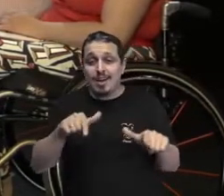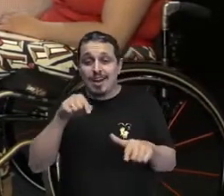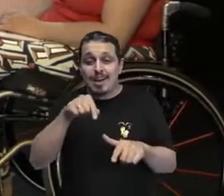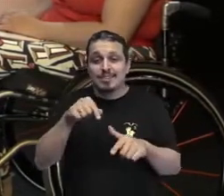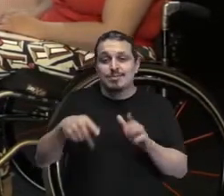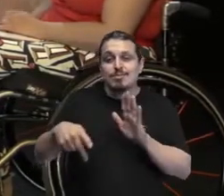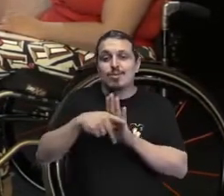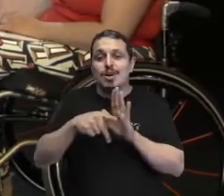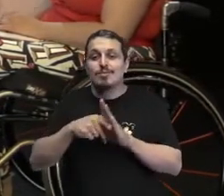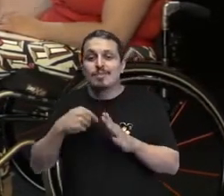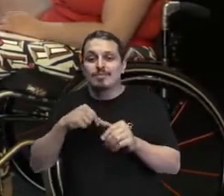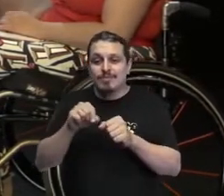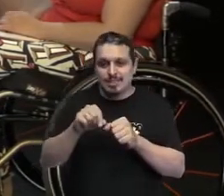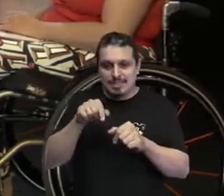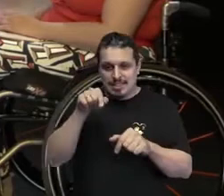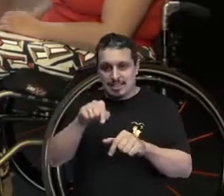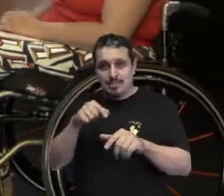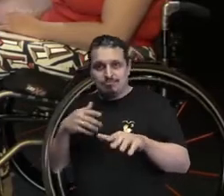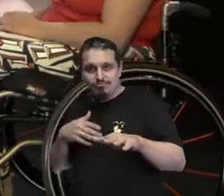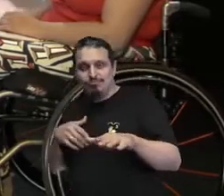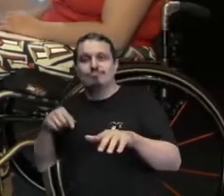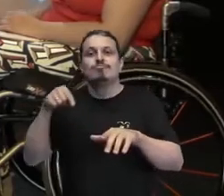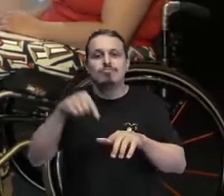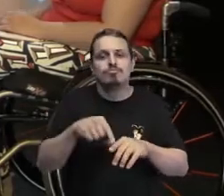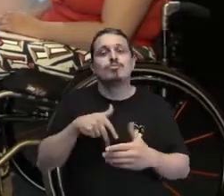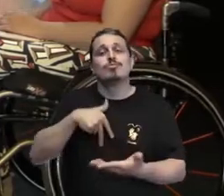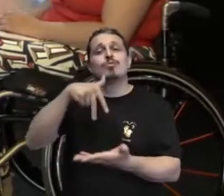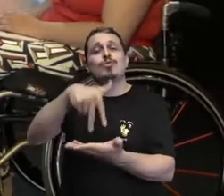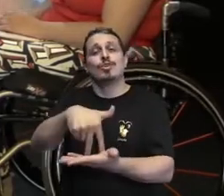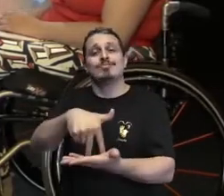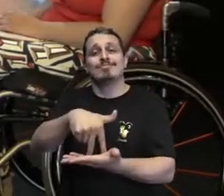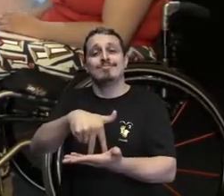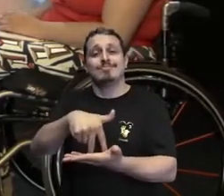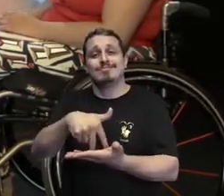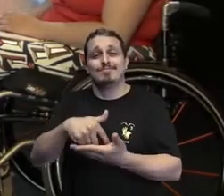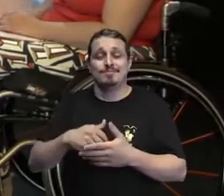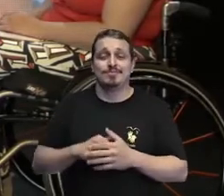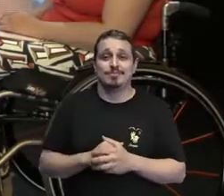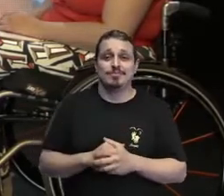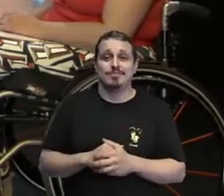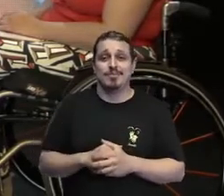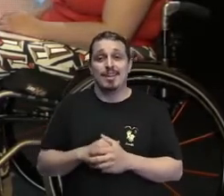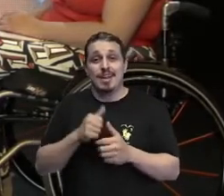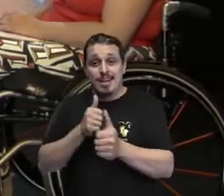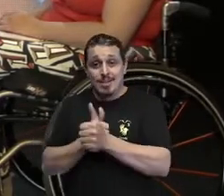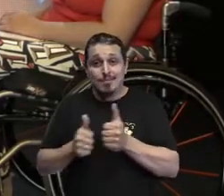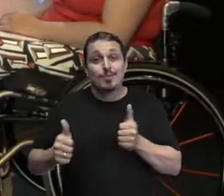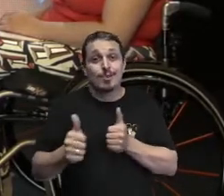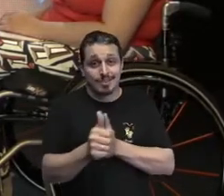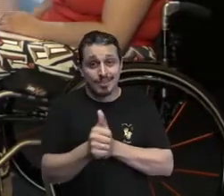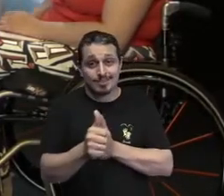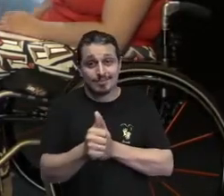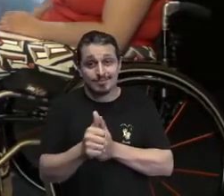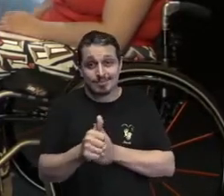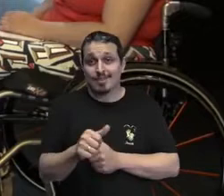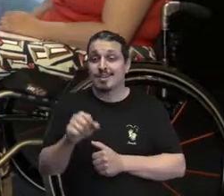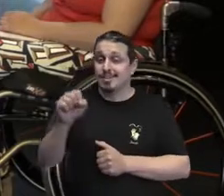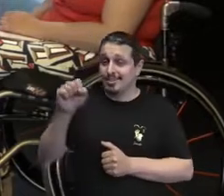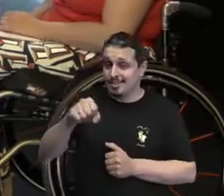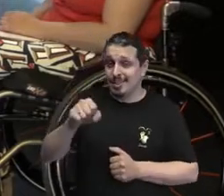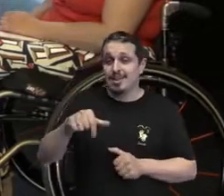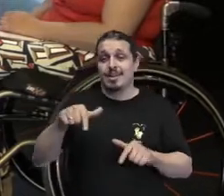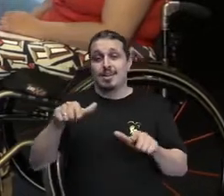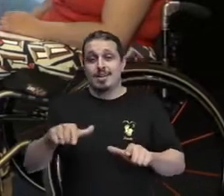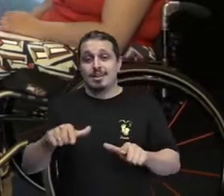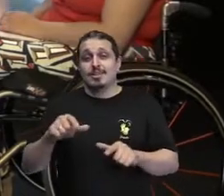gente deve ser e ocupar o espaço que a gente quiser. E esse espaço que você conquistou e que hoje é tão